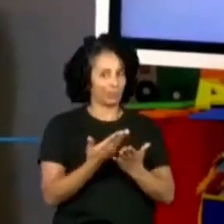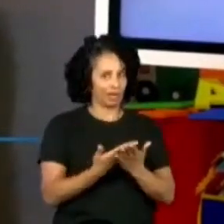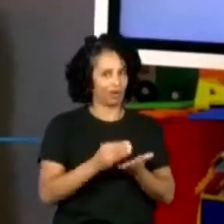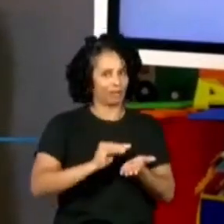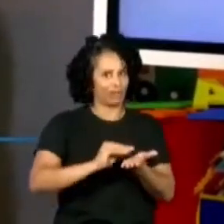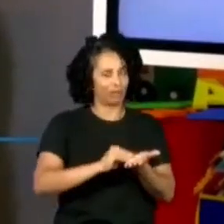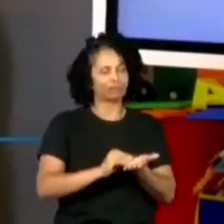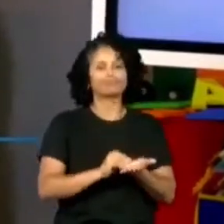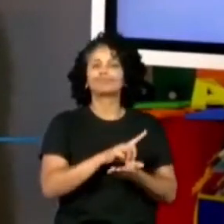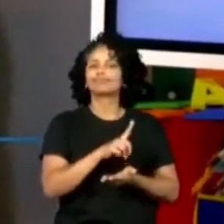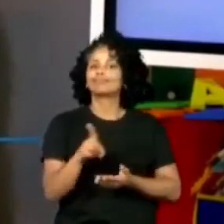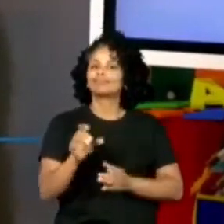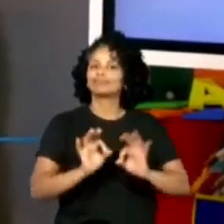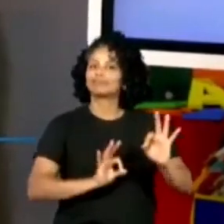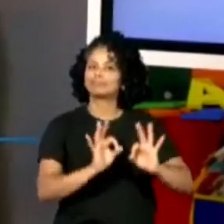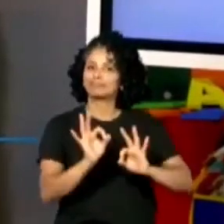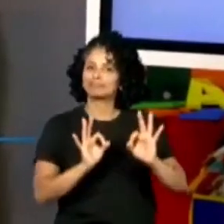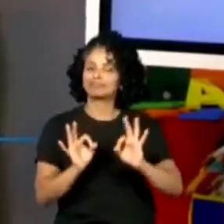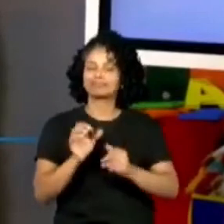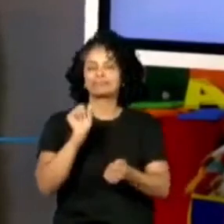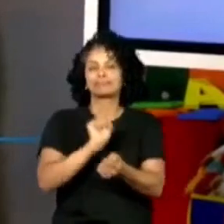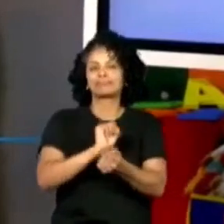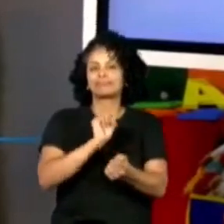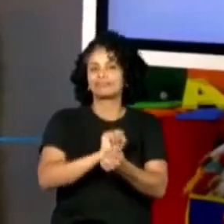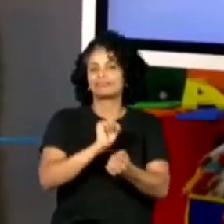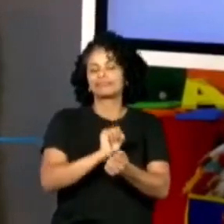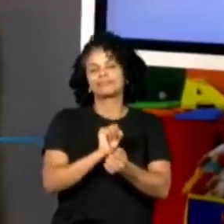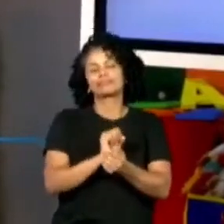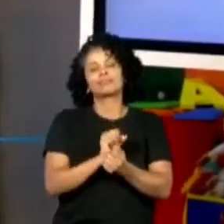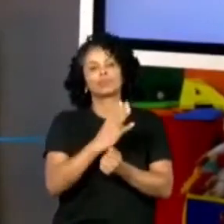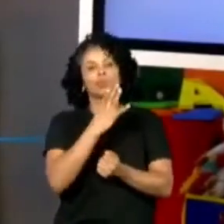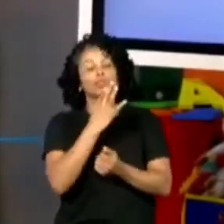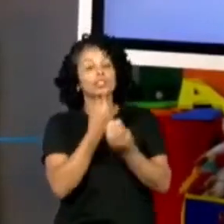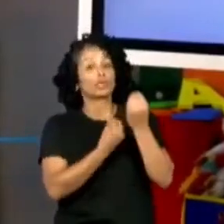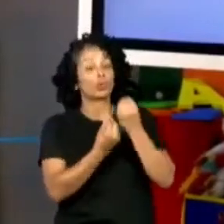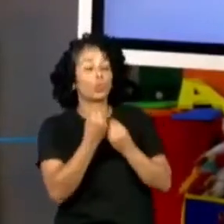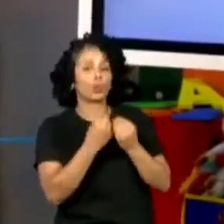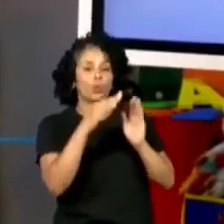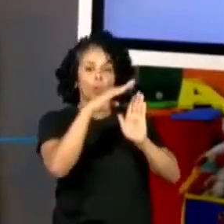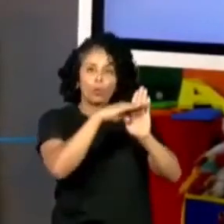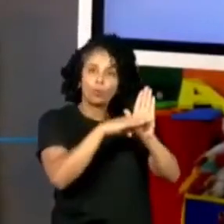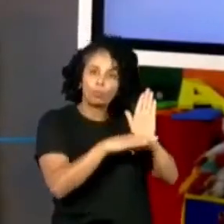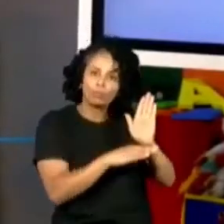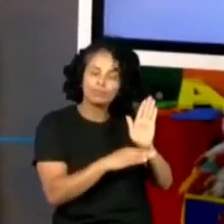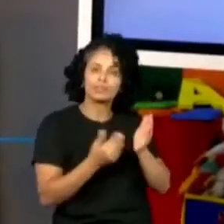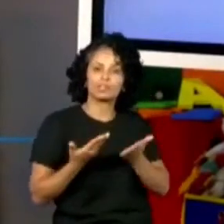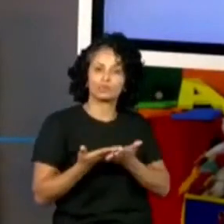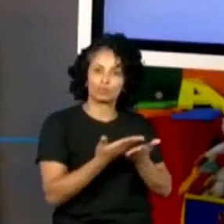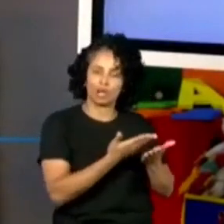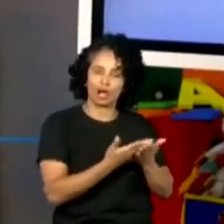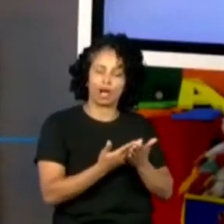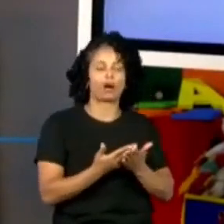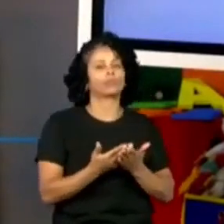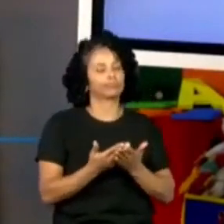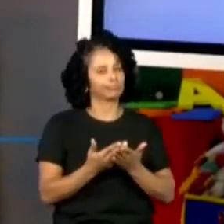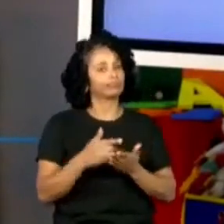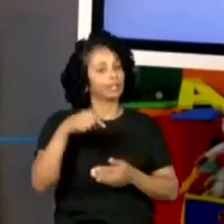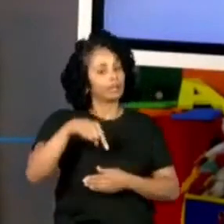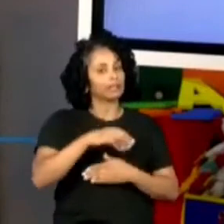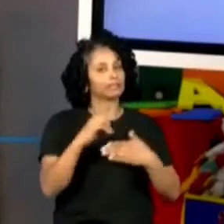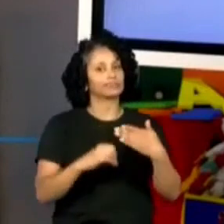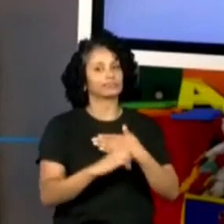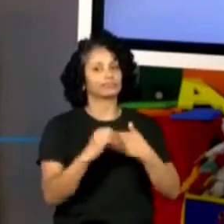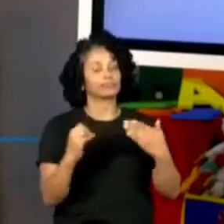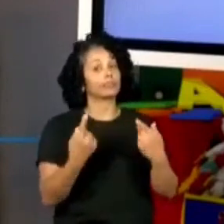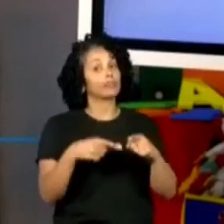é um momento aí para vocês conhecerem um pouco mais a gente, conhecer como vai ser o formato nesse comecinho do ano aí, né? Do CMSP. E